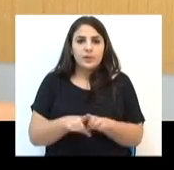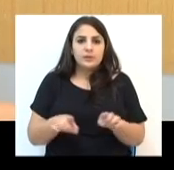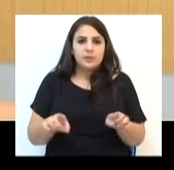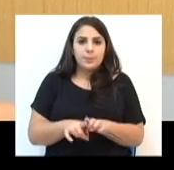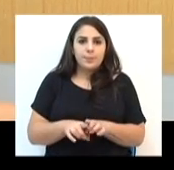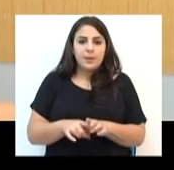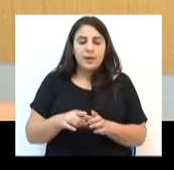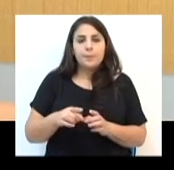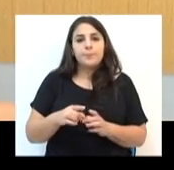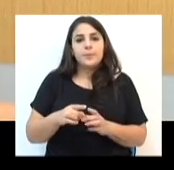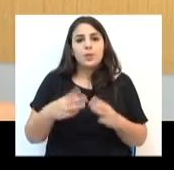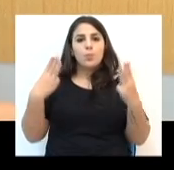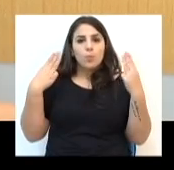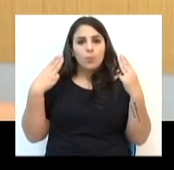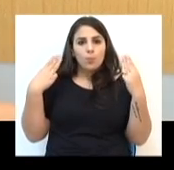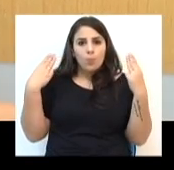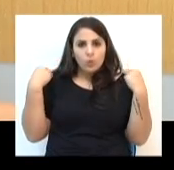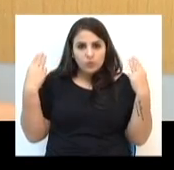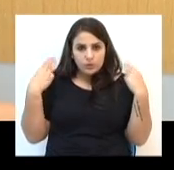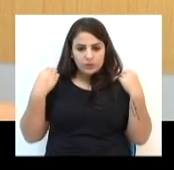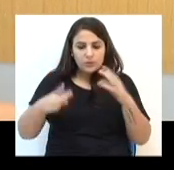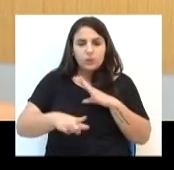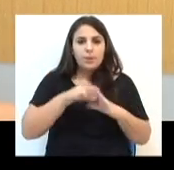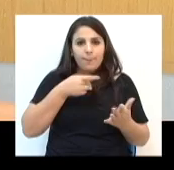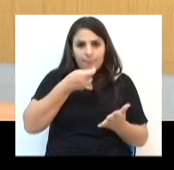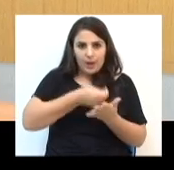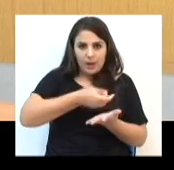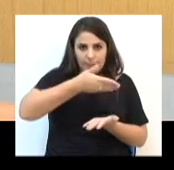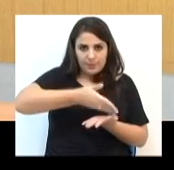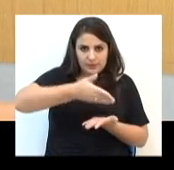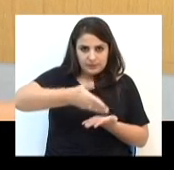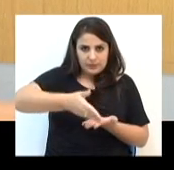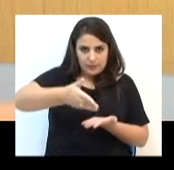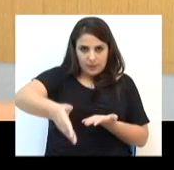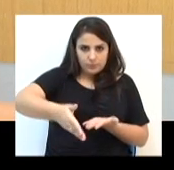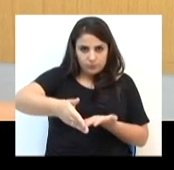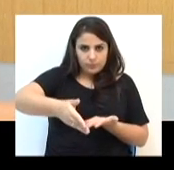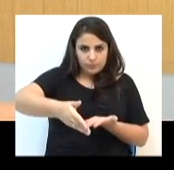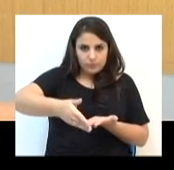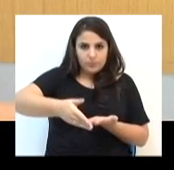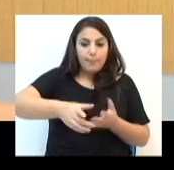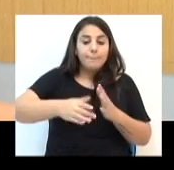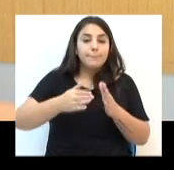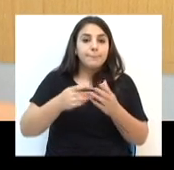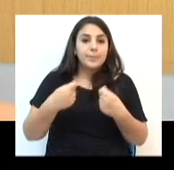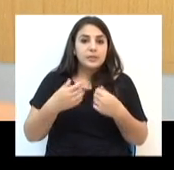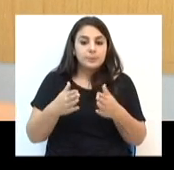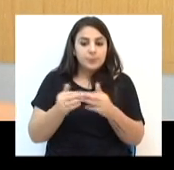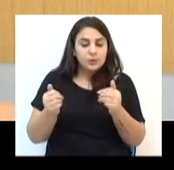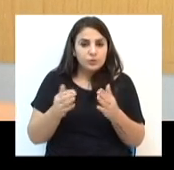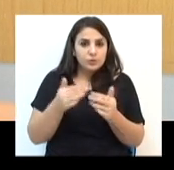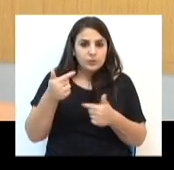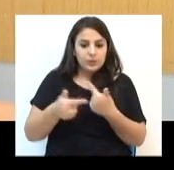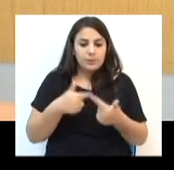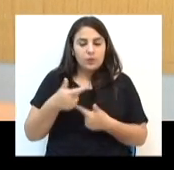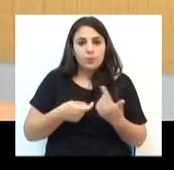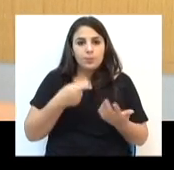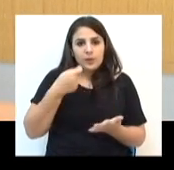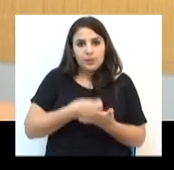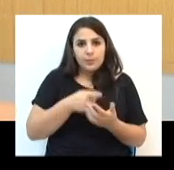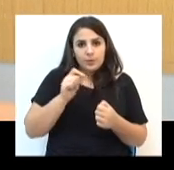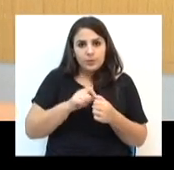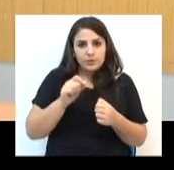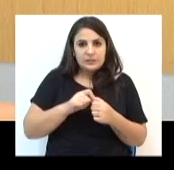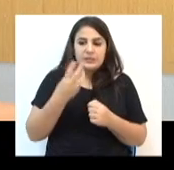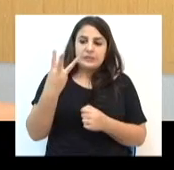Os motoristas que optaram pelo parcelamento do IPVA 2016 devem solicitar o serviço. O pagamento